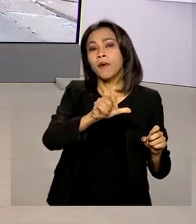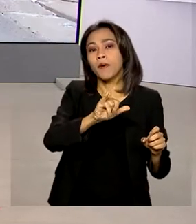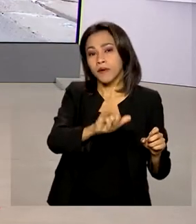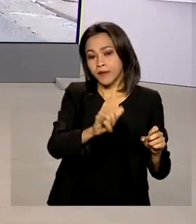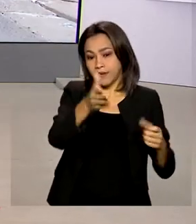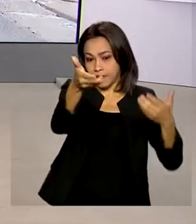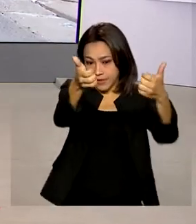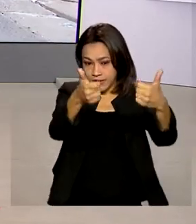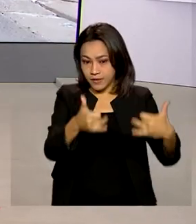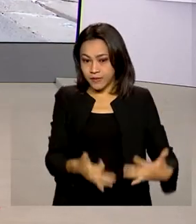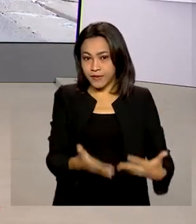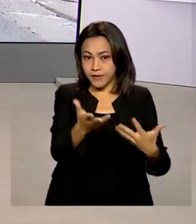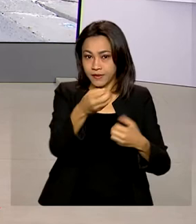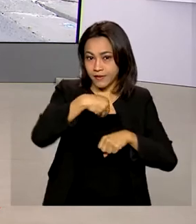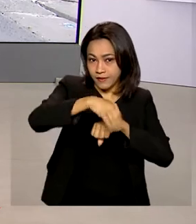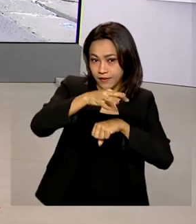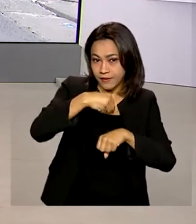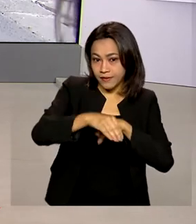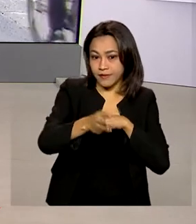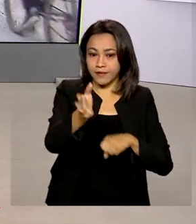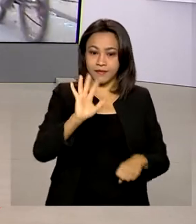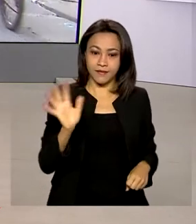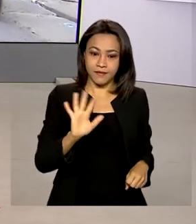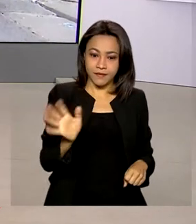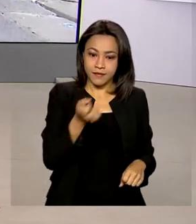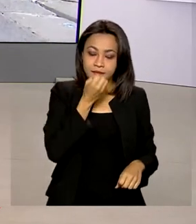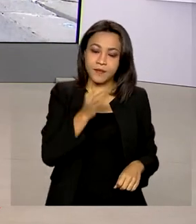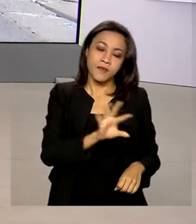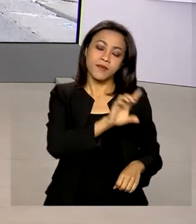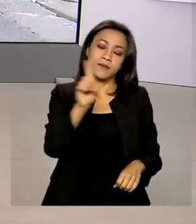traz ao vivo as informações pra gente. Oi, Érica, bom dia.